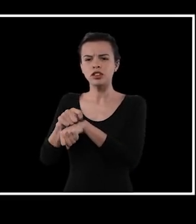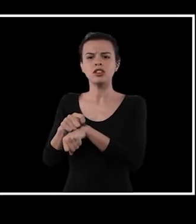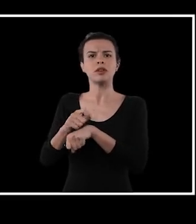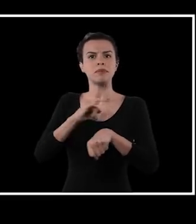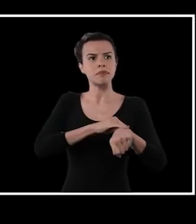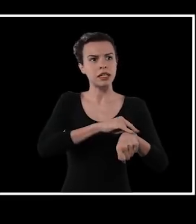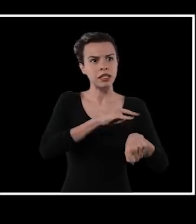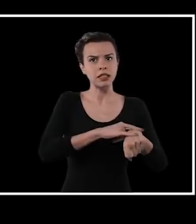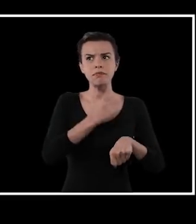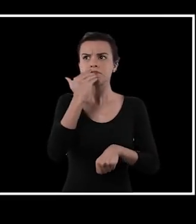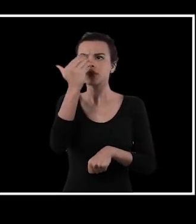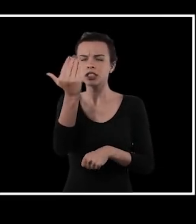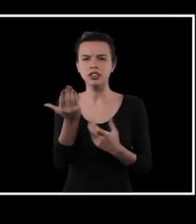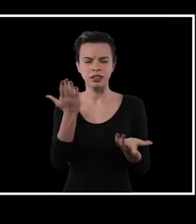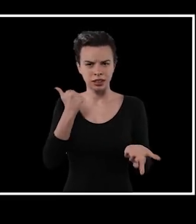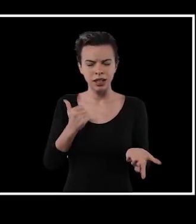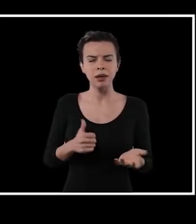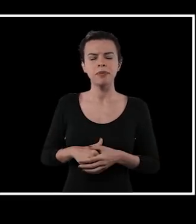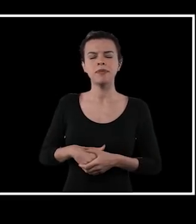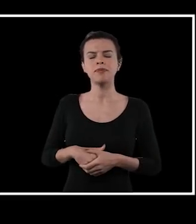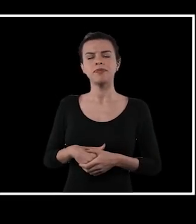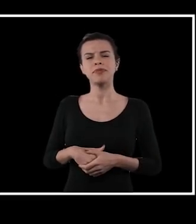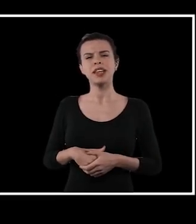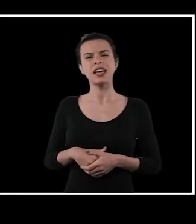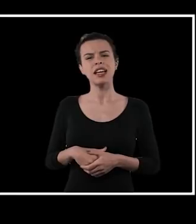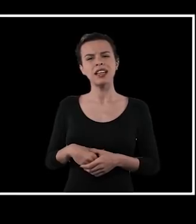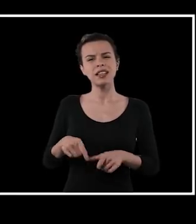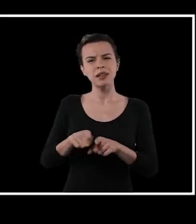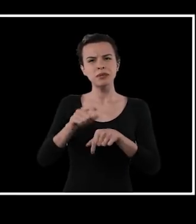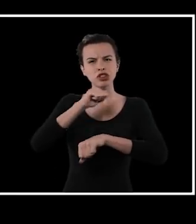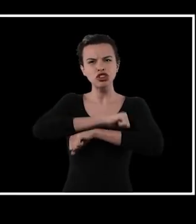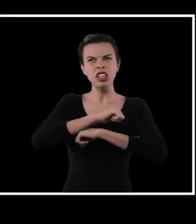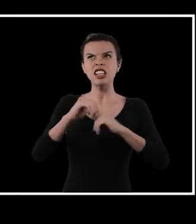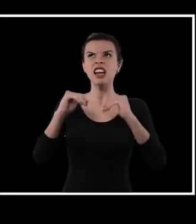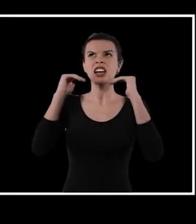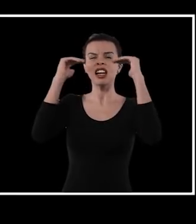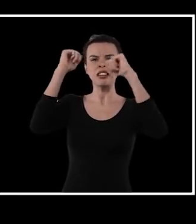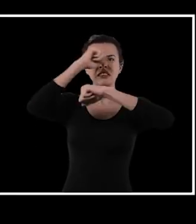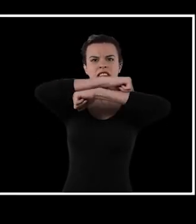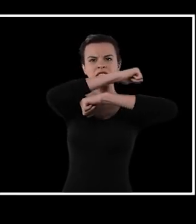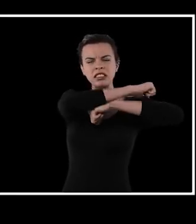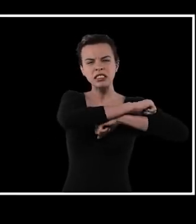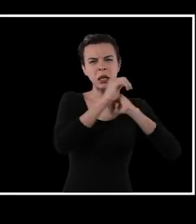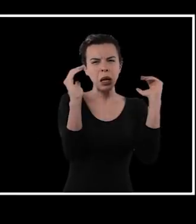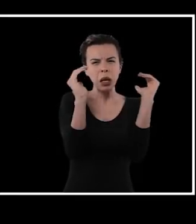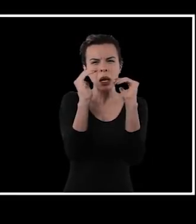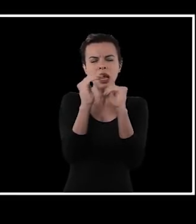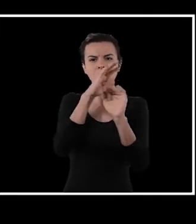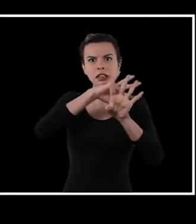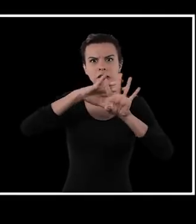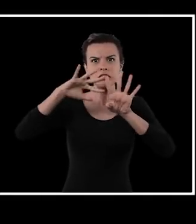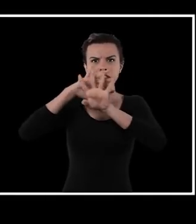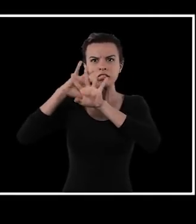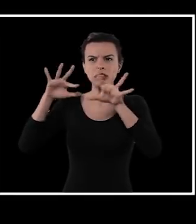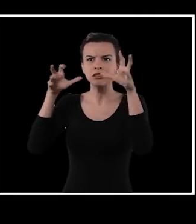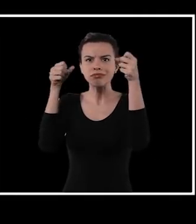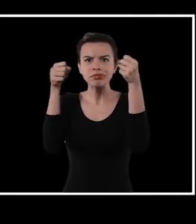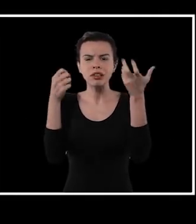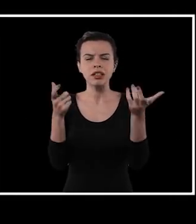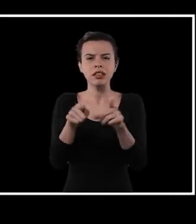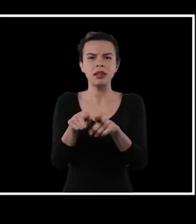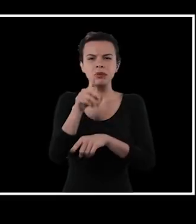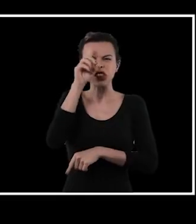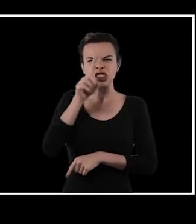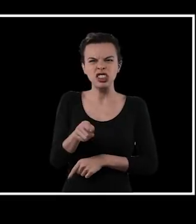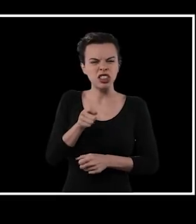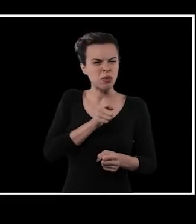horário para almoçar, horário para, sei lá, para ir no banheiro e ter que pedir, não sei o quê. As janelas é lá em cima, minúscula,